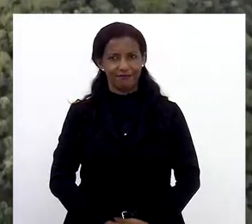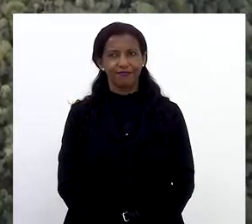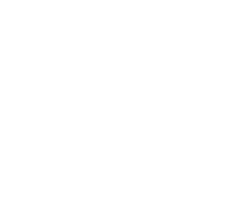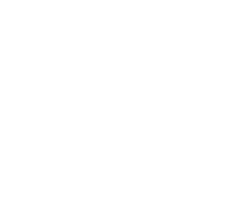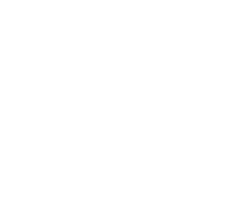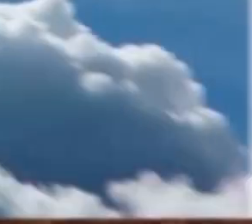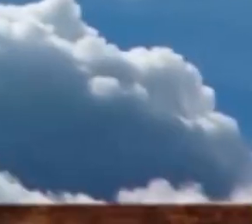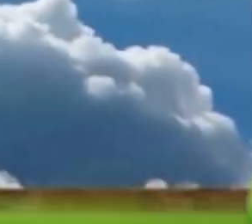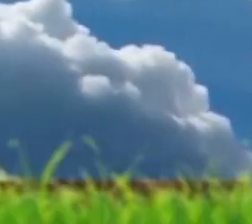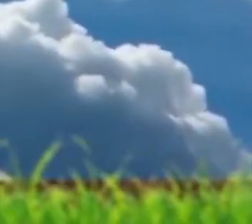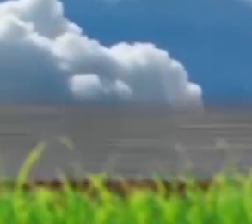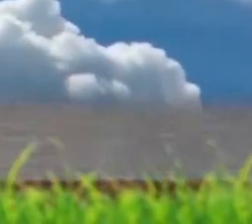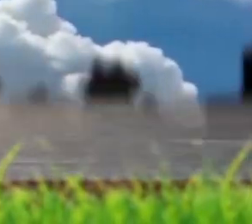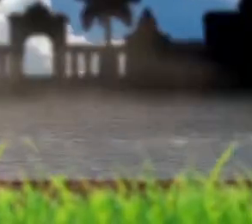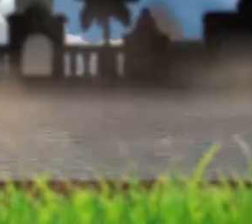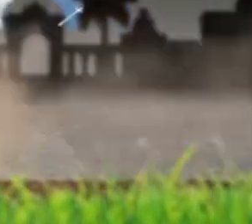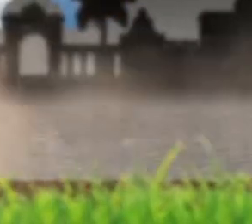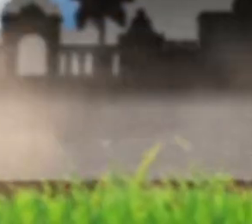Pereira.